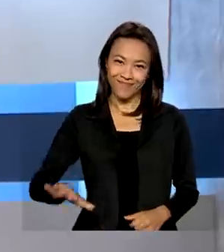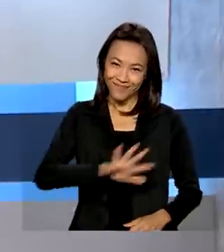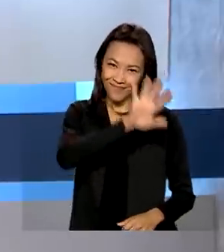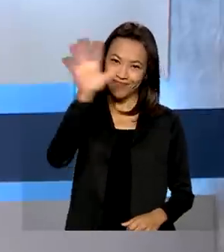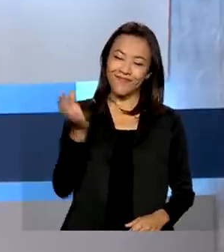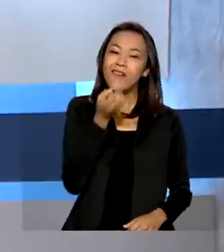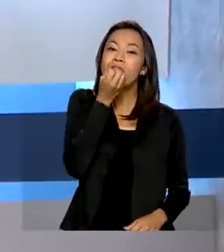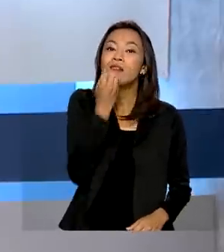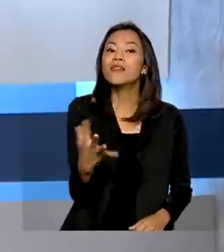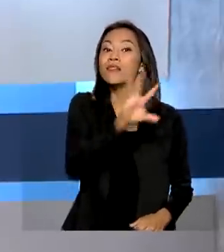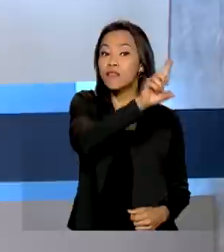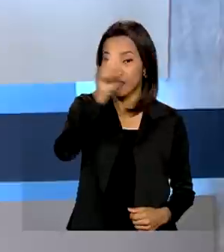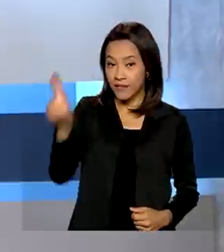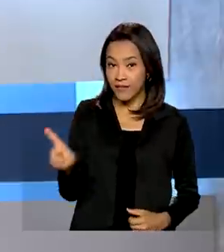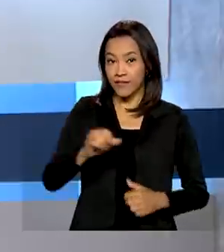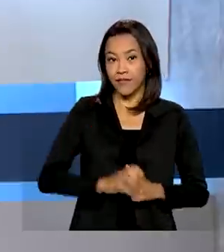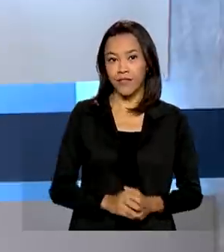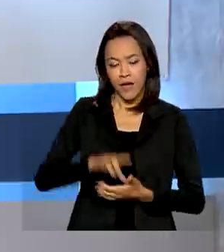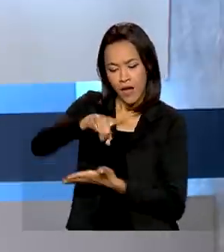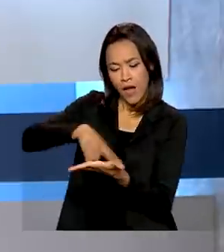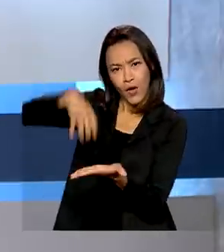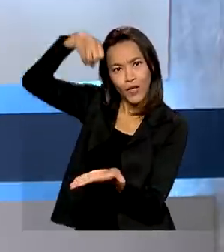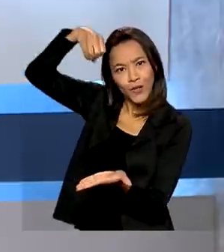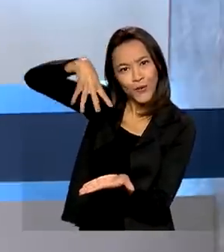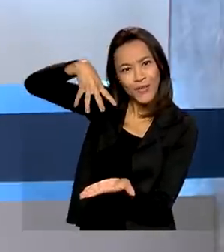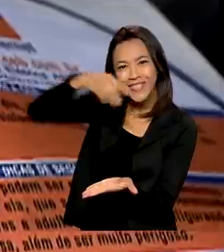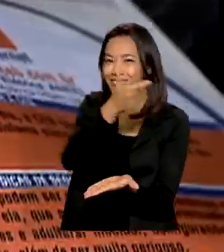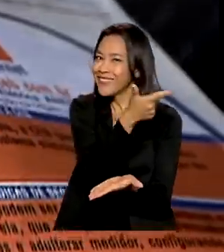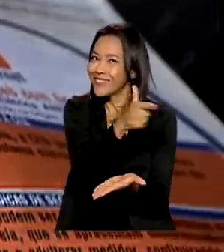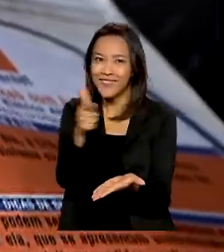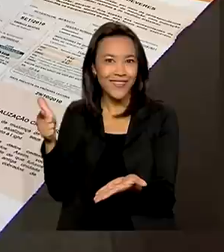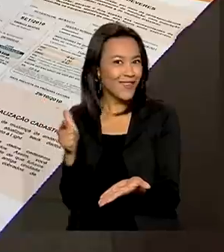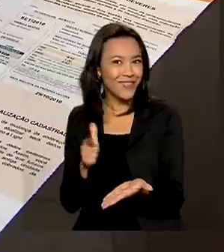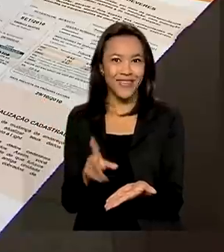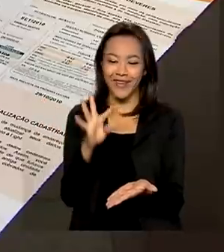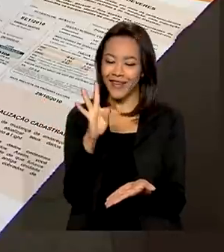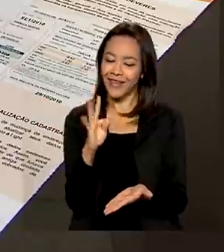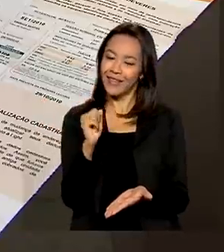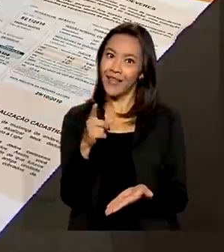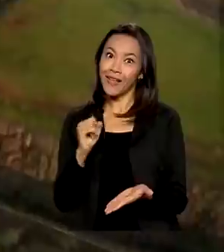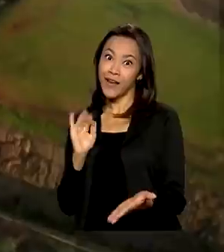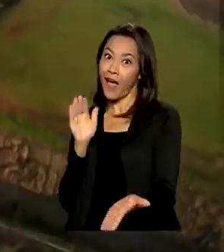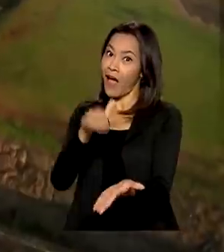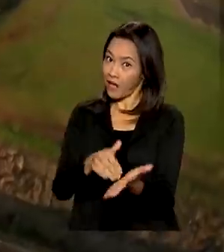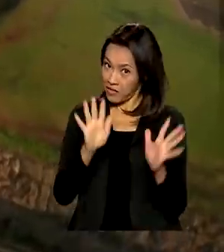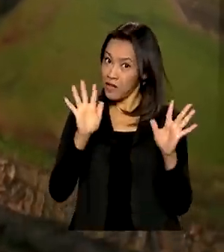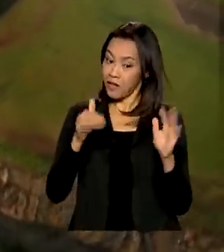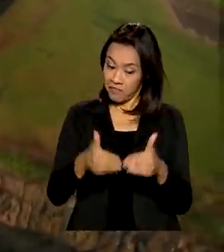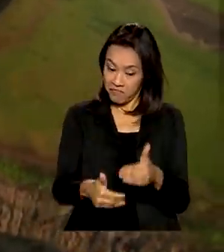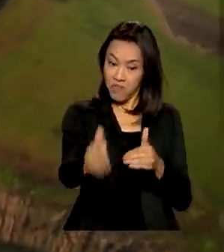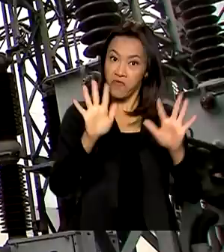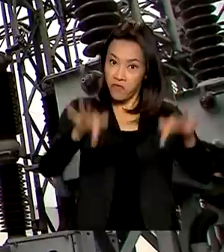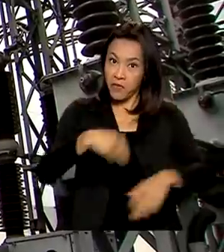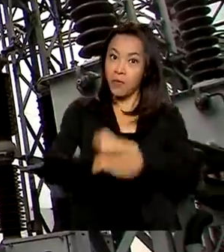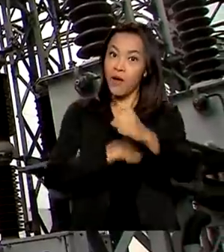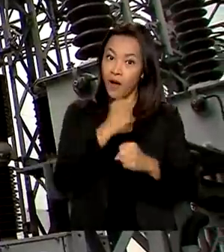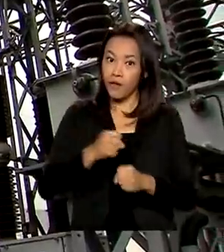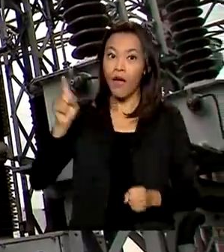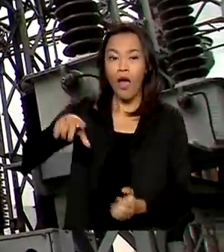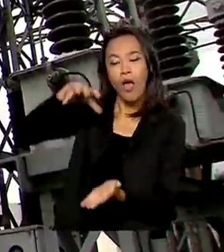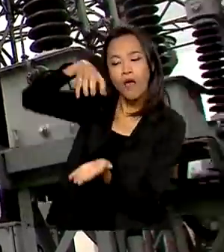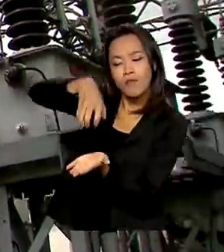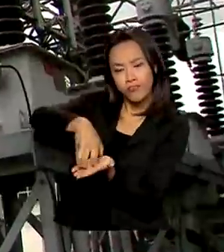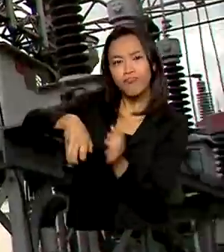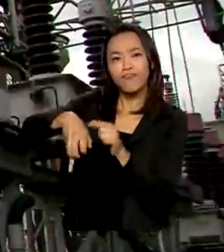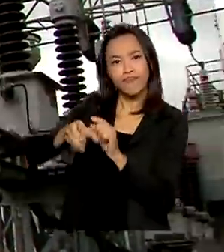Olá, bom dia! Conta de luz sem taxa extra até o fim do ano. É a previsão do operador nacional do sistema